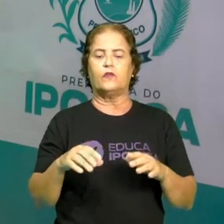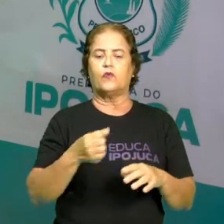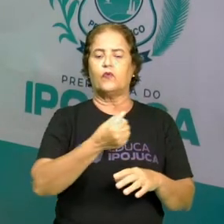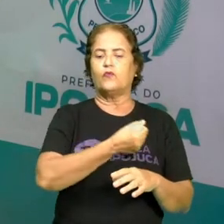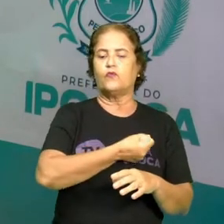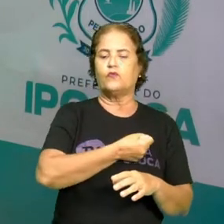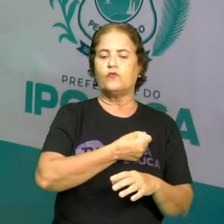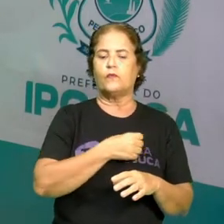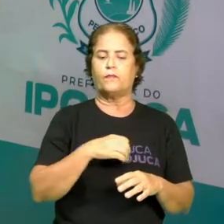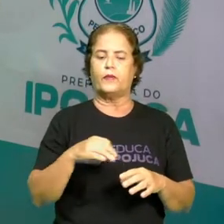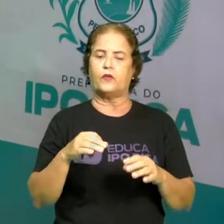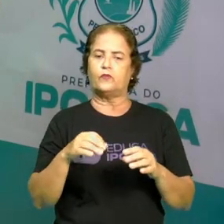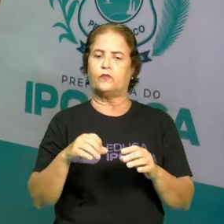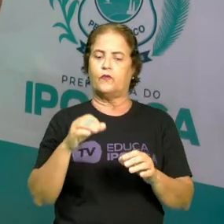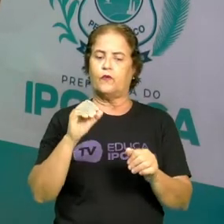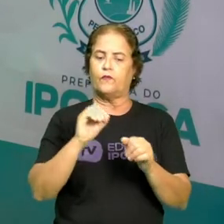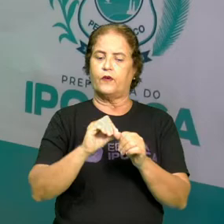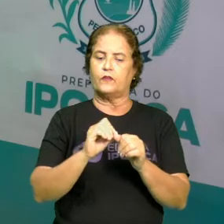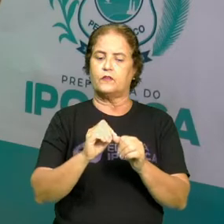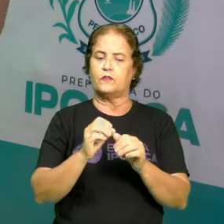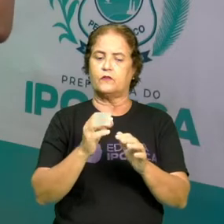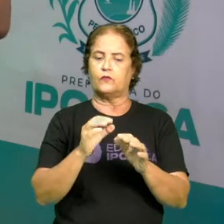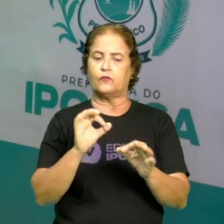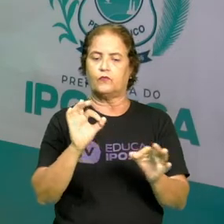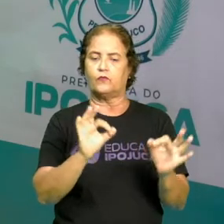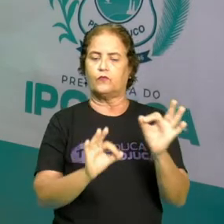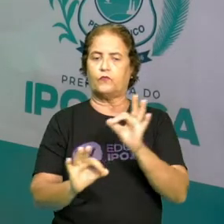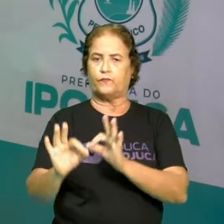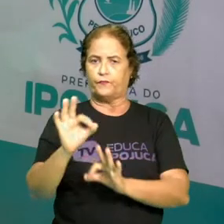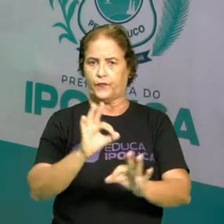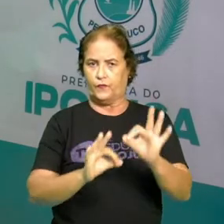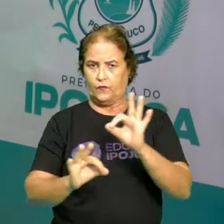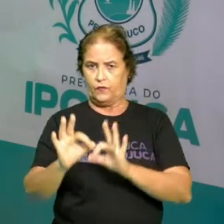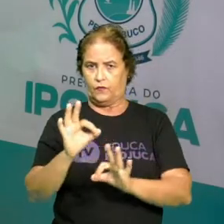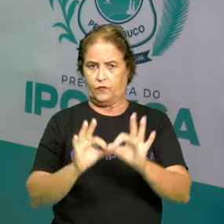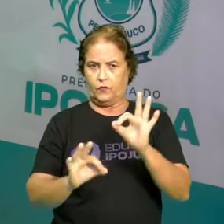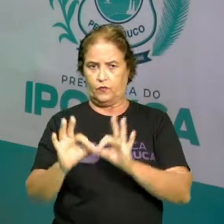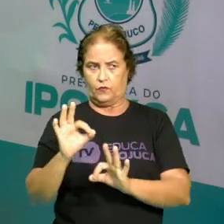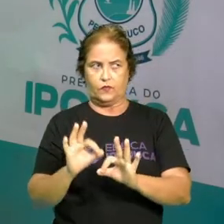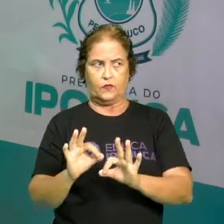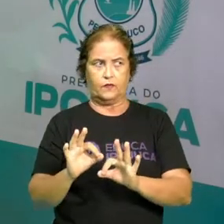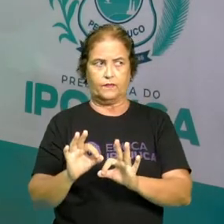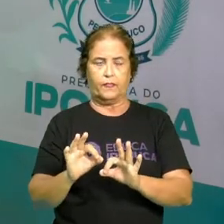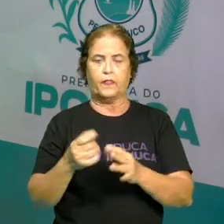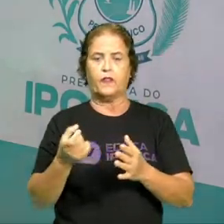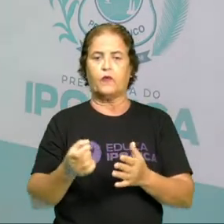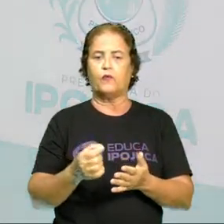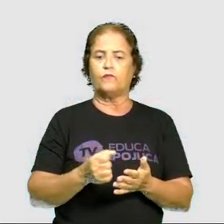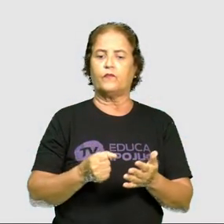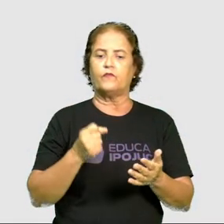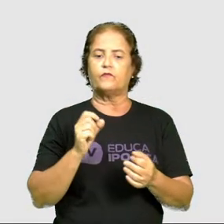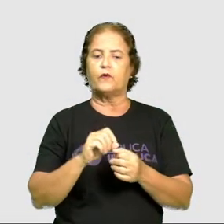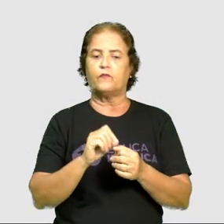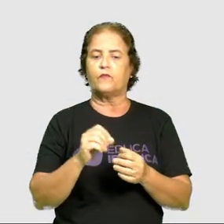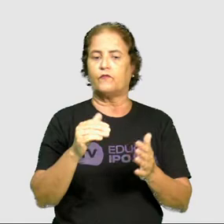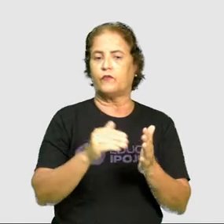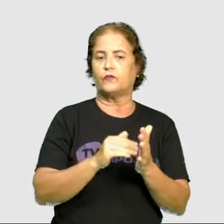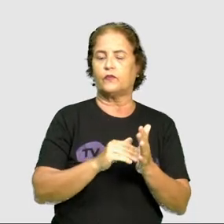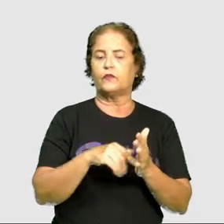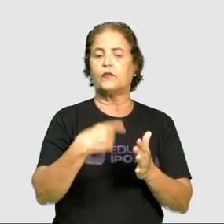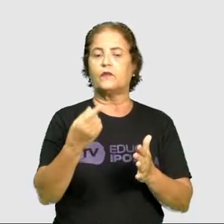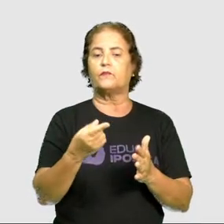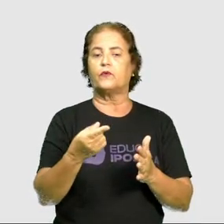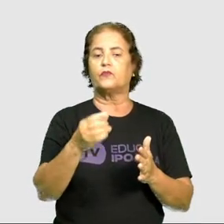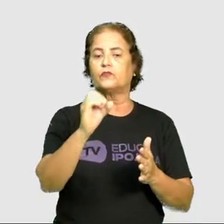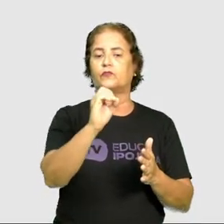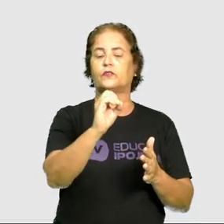lugares seguindo uma ordem. Sendo assim, completa os numerais da sequência. Após o zero, qual é número